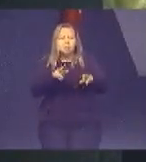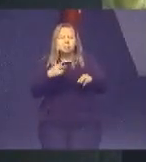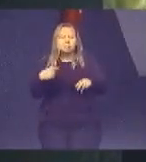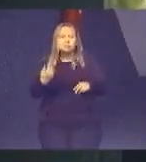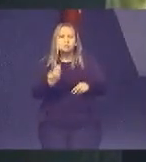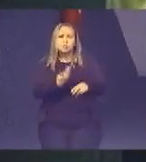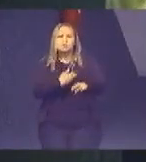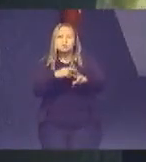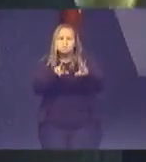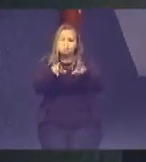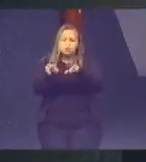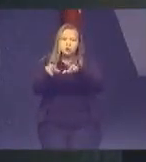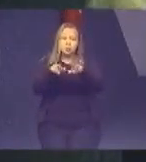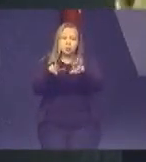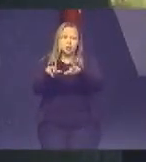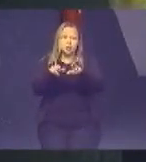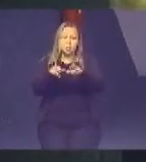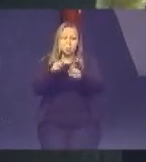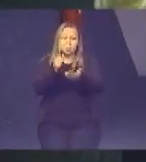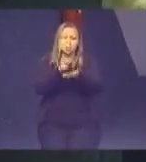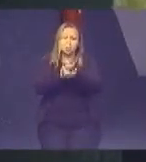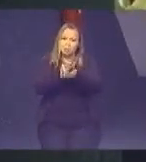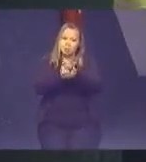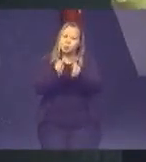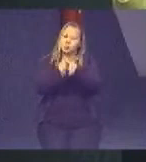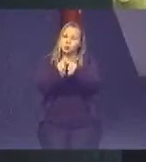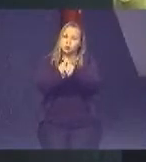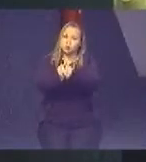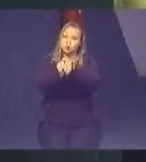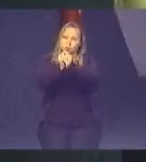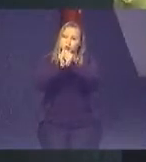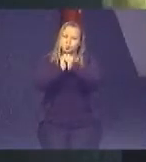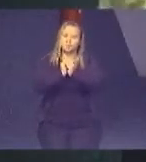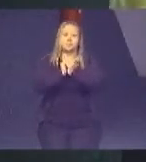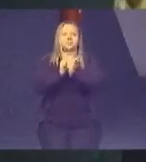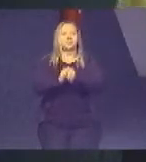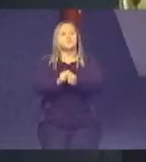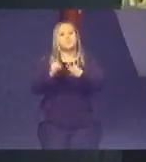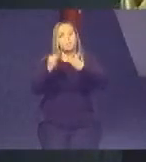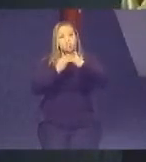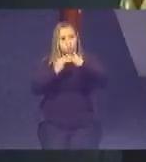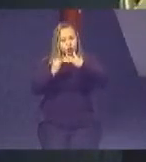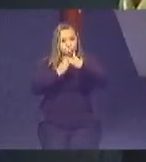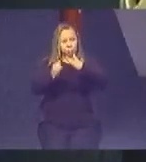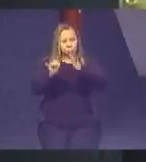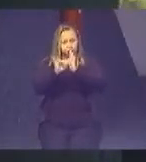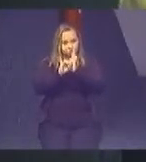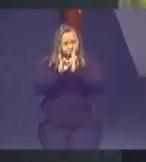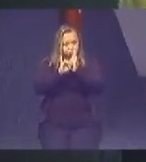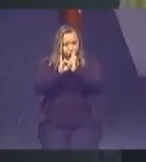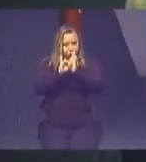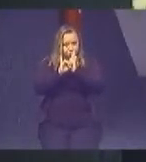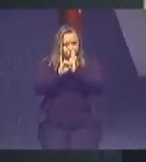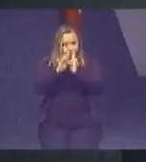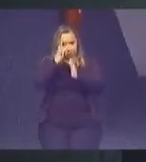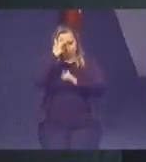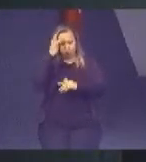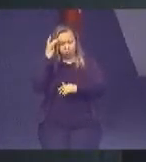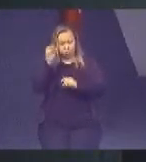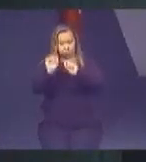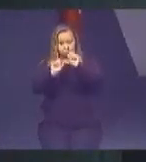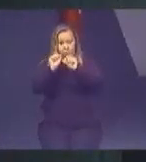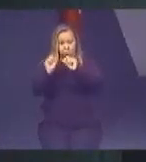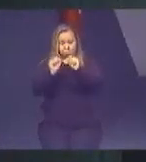em manter junto conosco o Instituto de Identificação é que eu